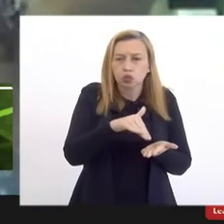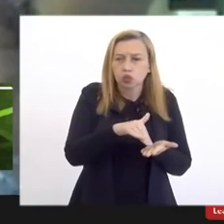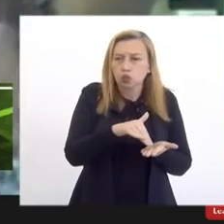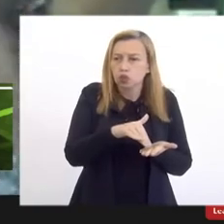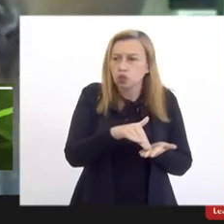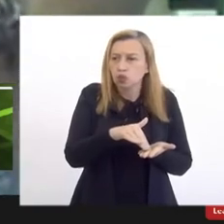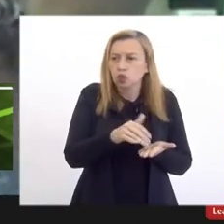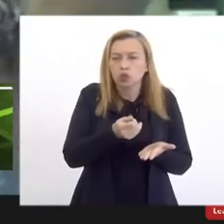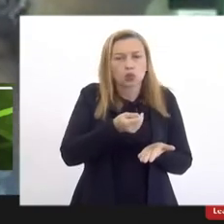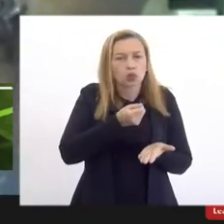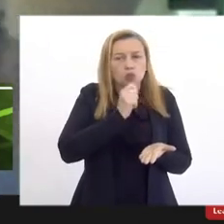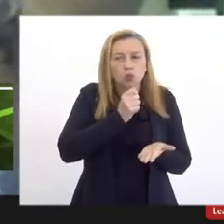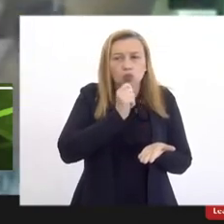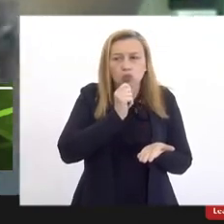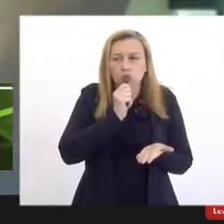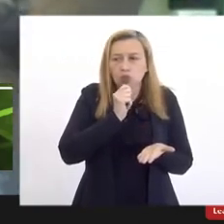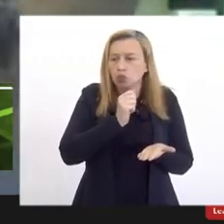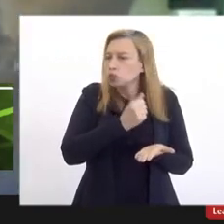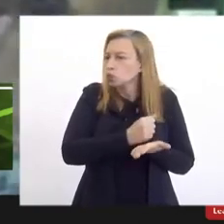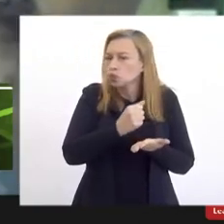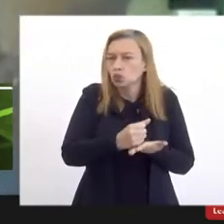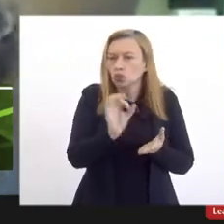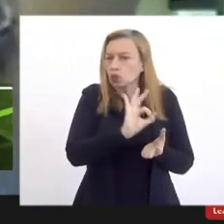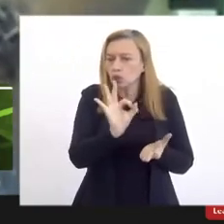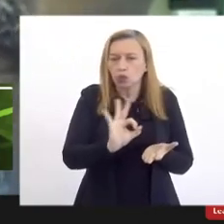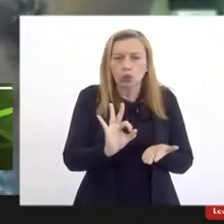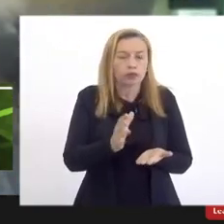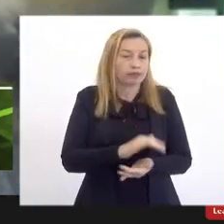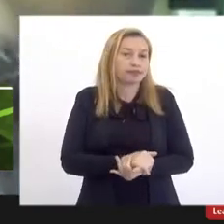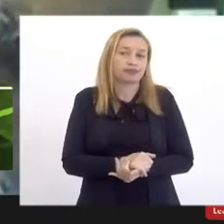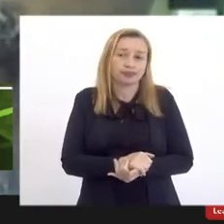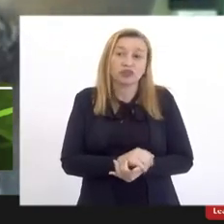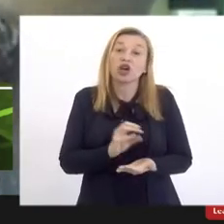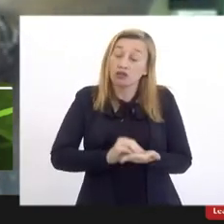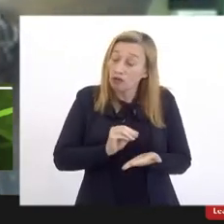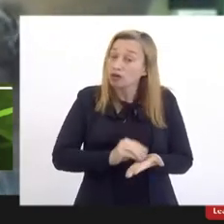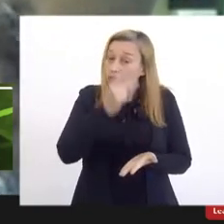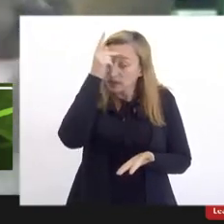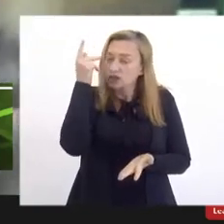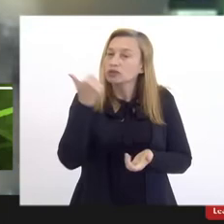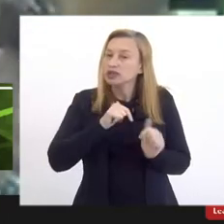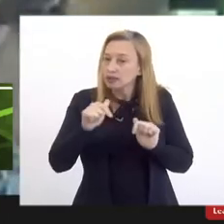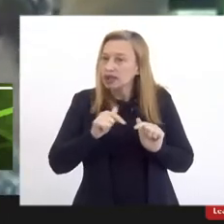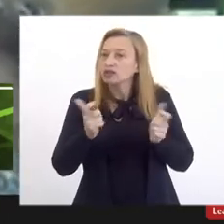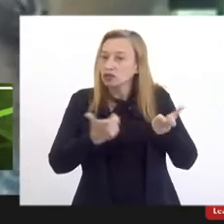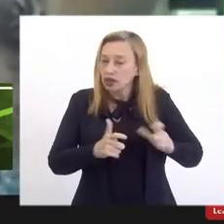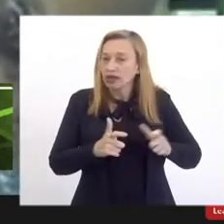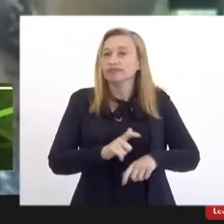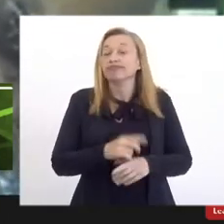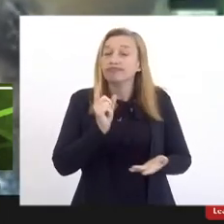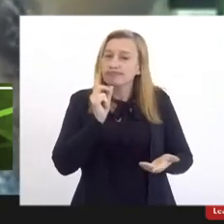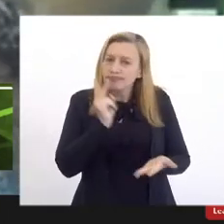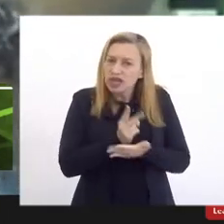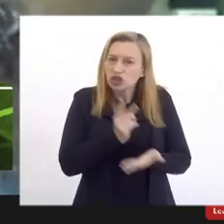contratado, porque não tem como fornecer. Falta pessoal, mesmo contratado.